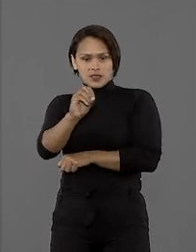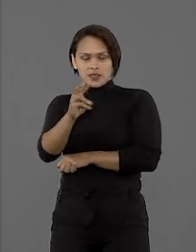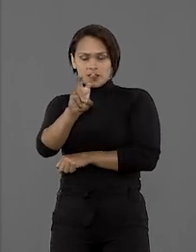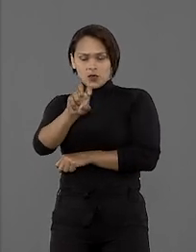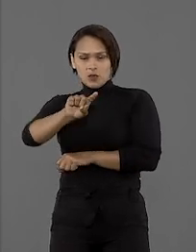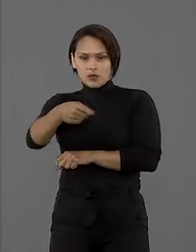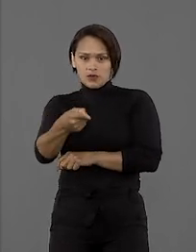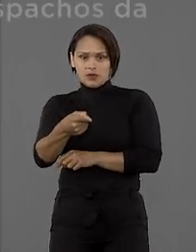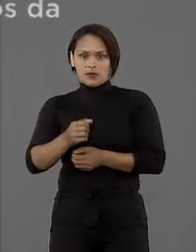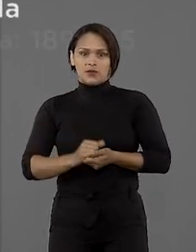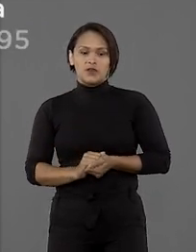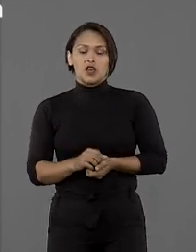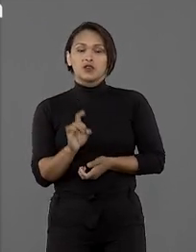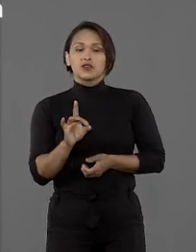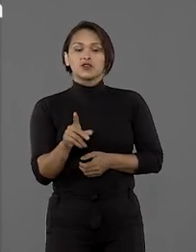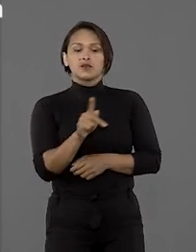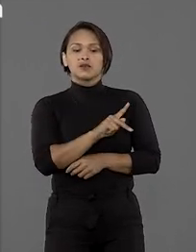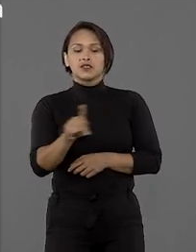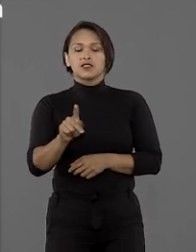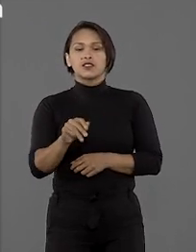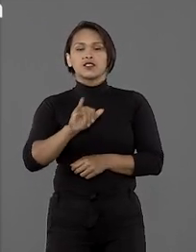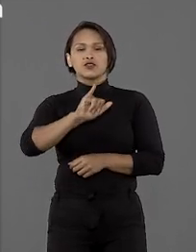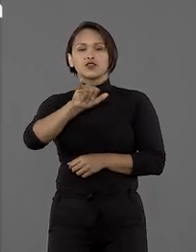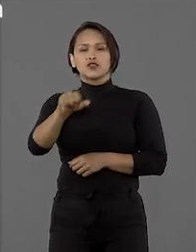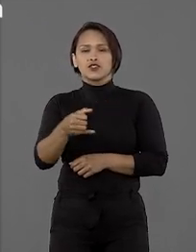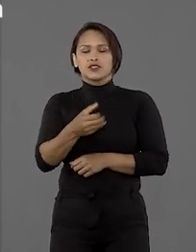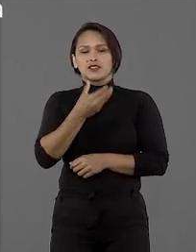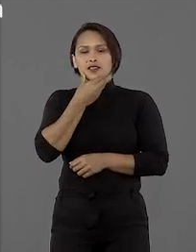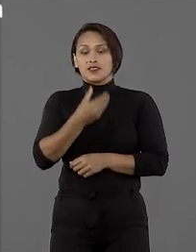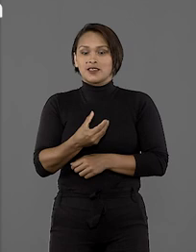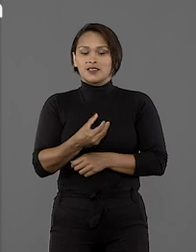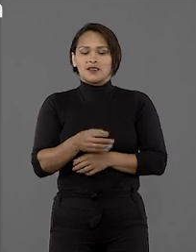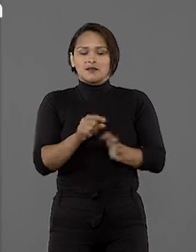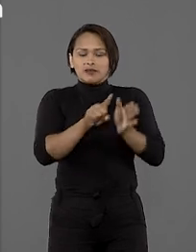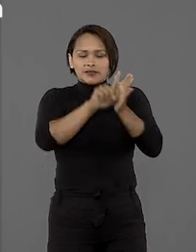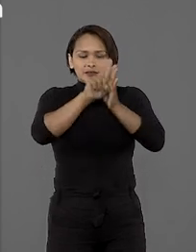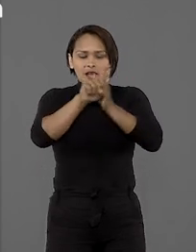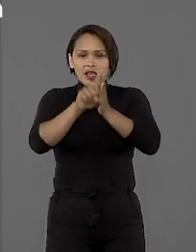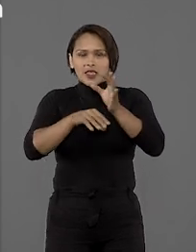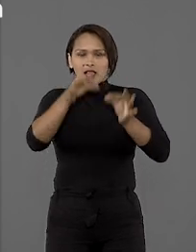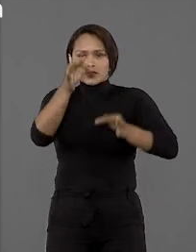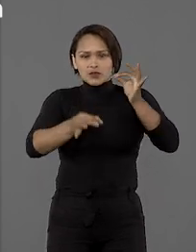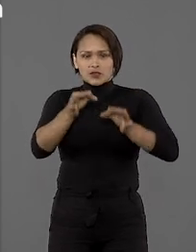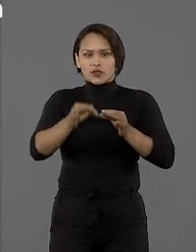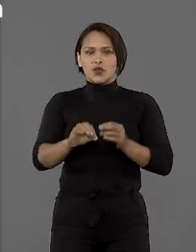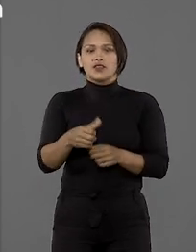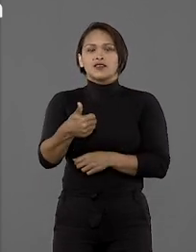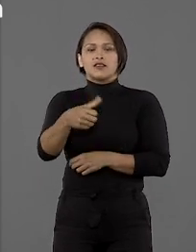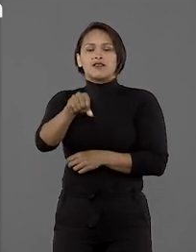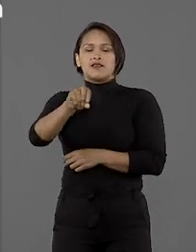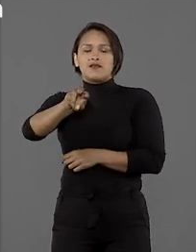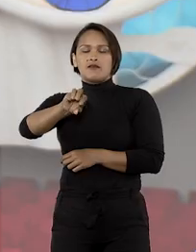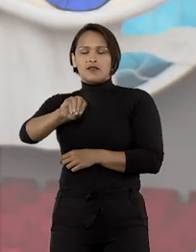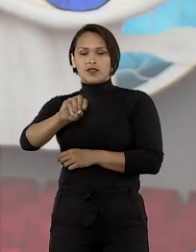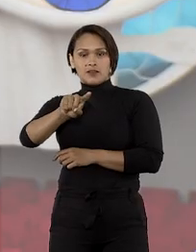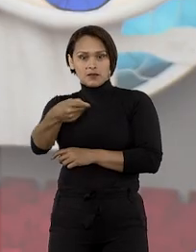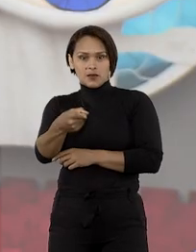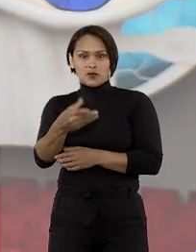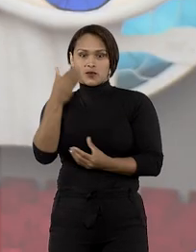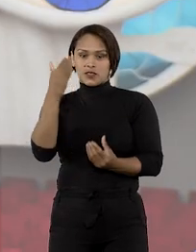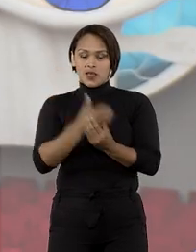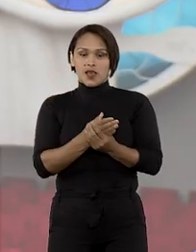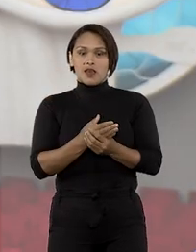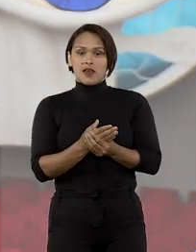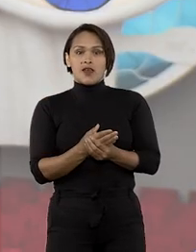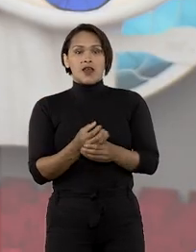mil decisões. Só a presidência, de janeiro a dezembro, analisou e julgou quase 190 mil processos. Mesmo